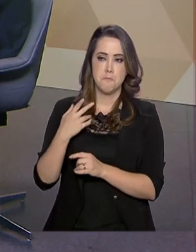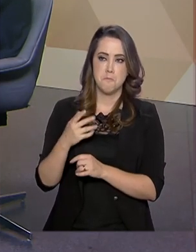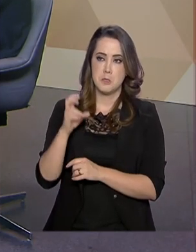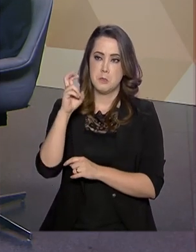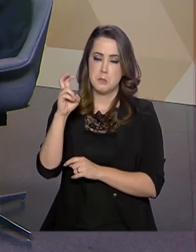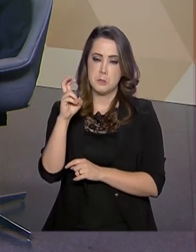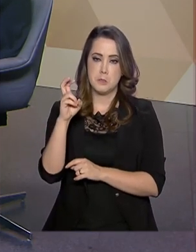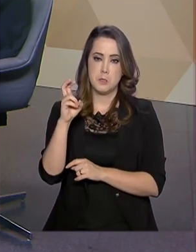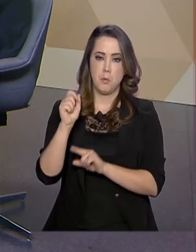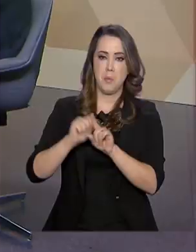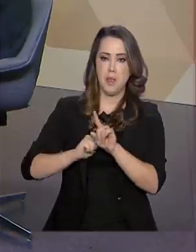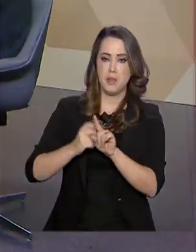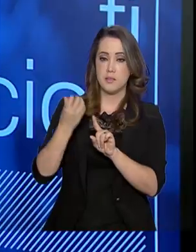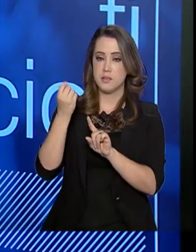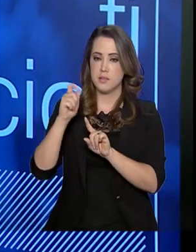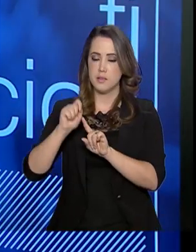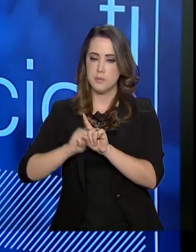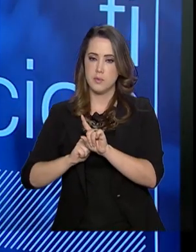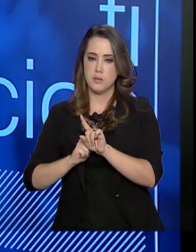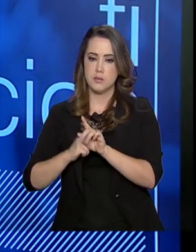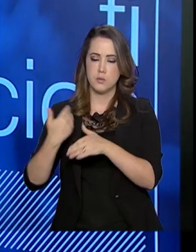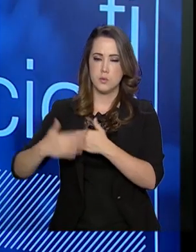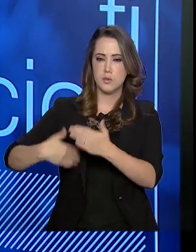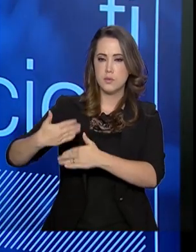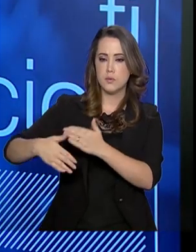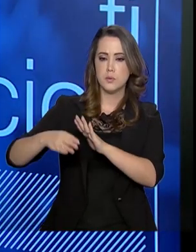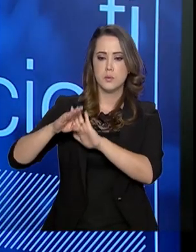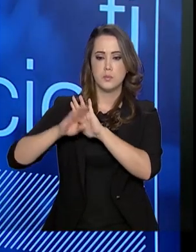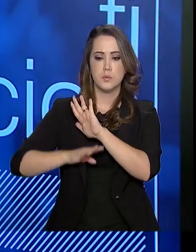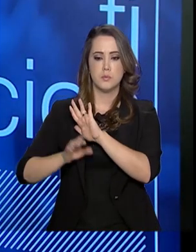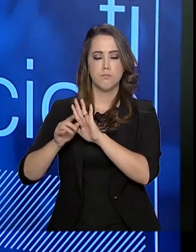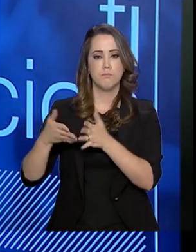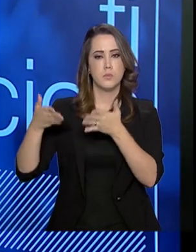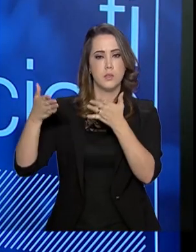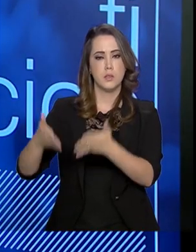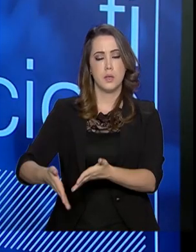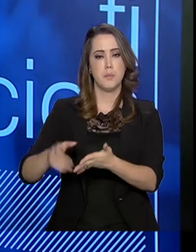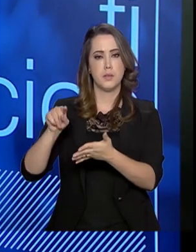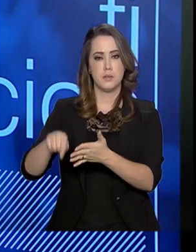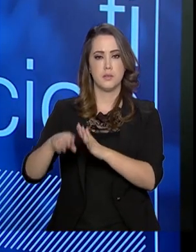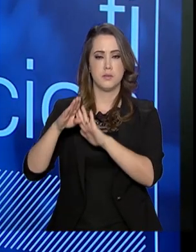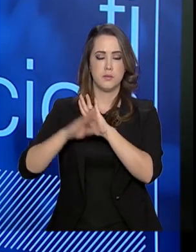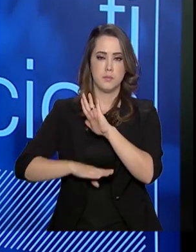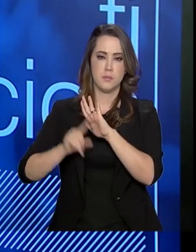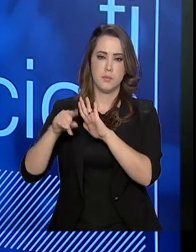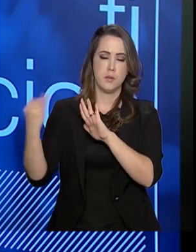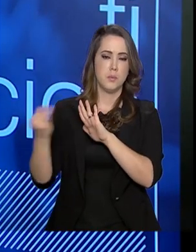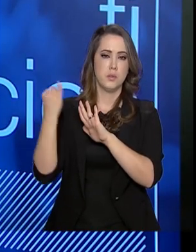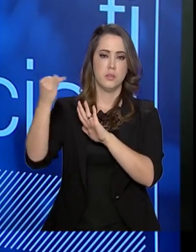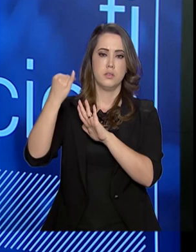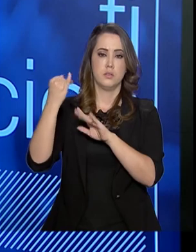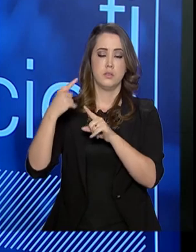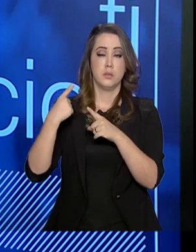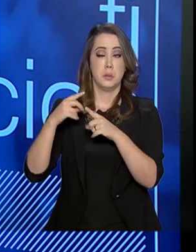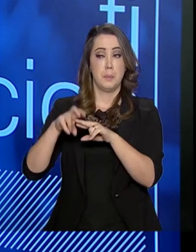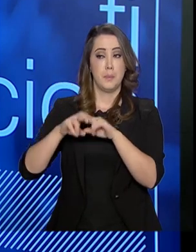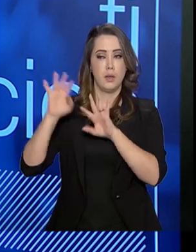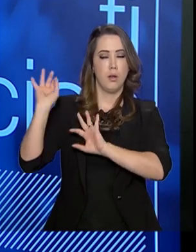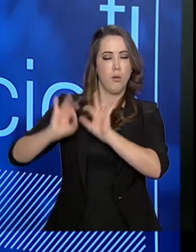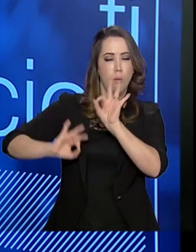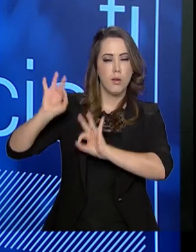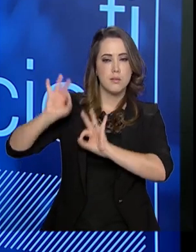cinco, seis meses, a desenvoltura do programa e a presença do programa foi muito grande pela